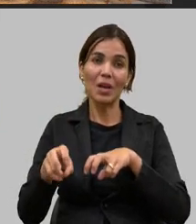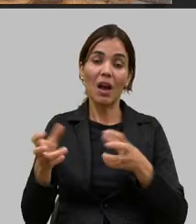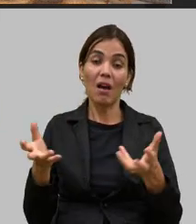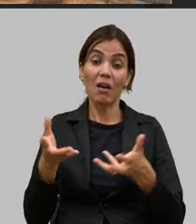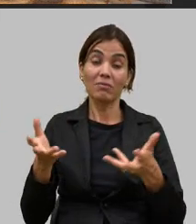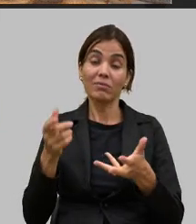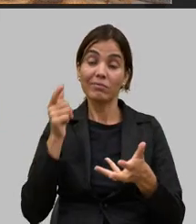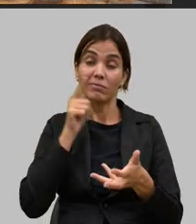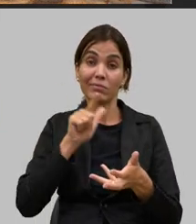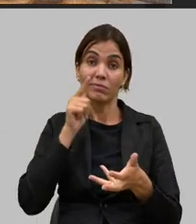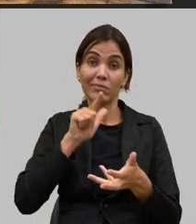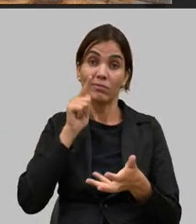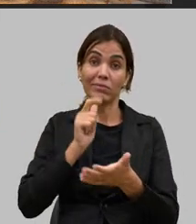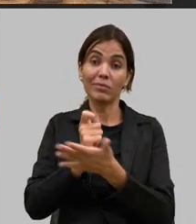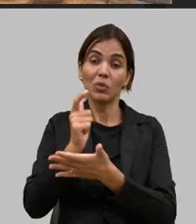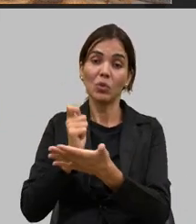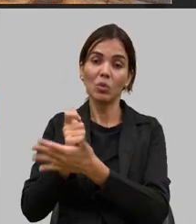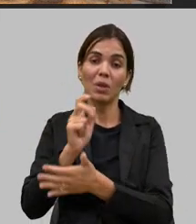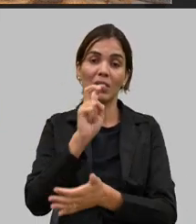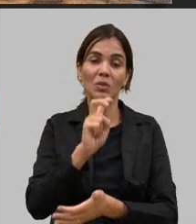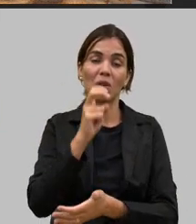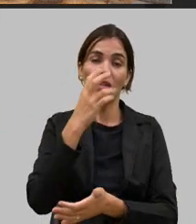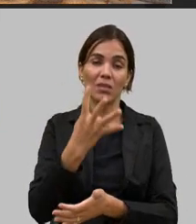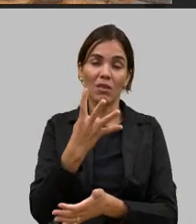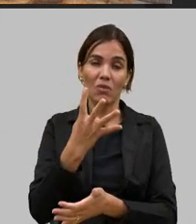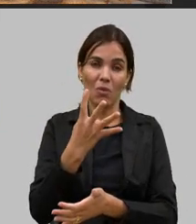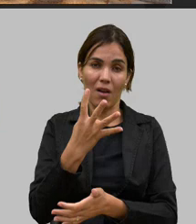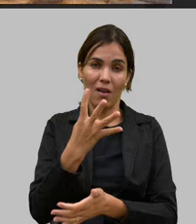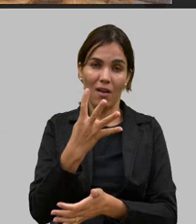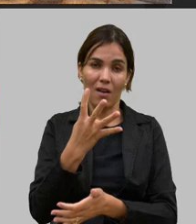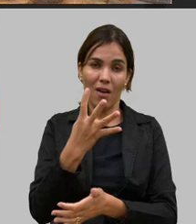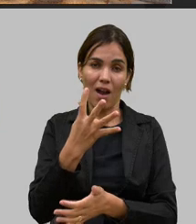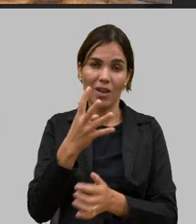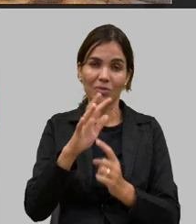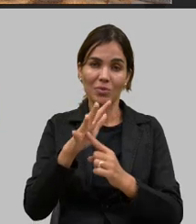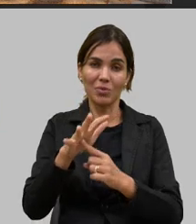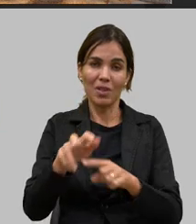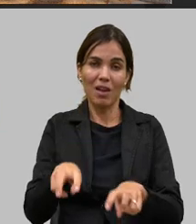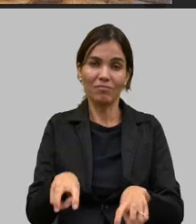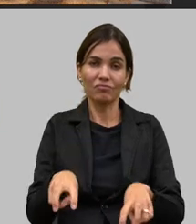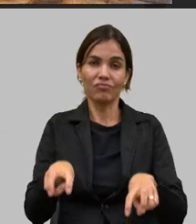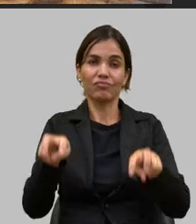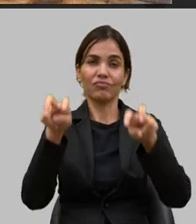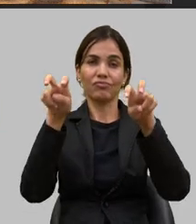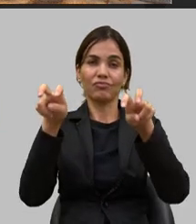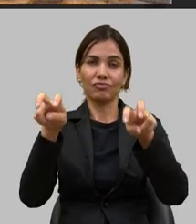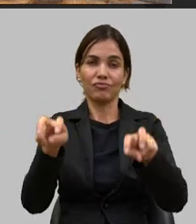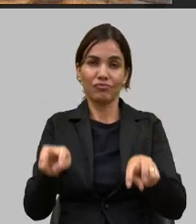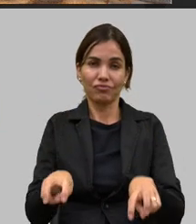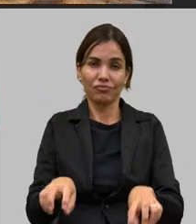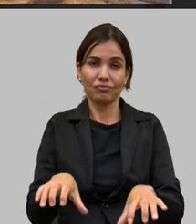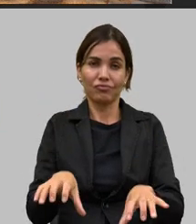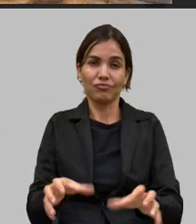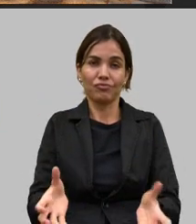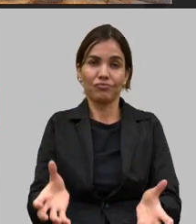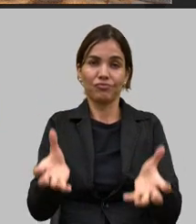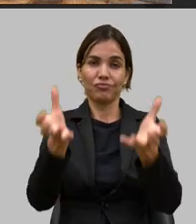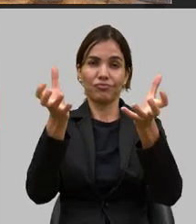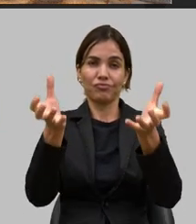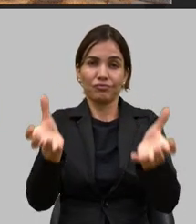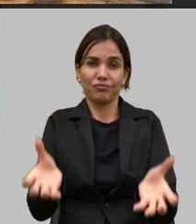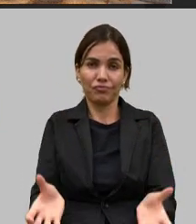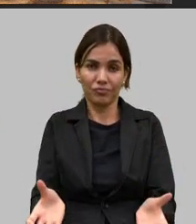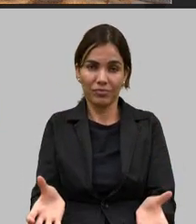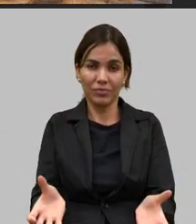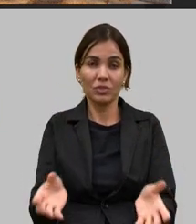54 tratores de 90 cavalos 54 grades aradoras já chegaram os primeiros 18 tratores nós